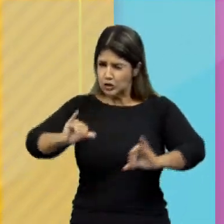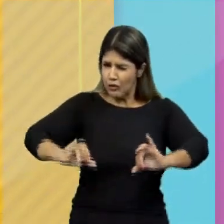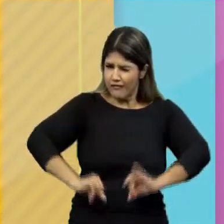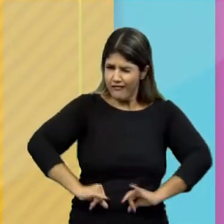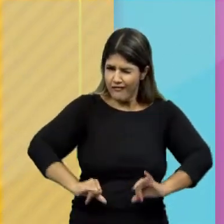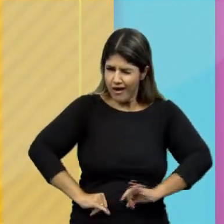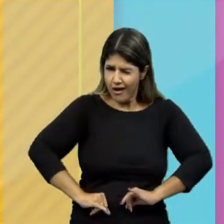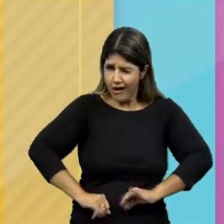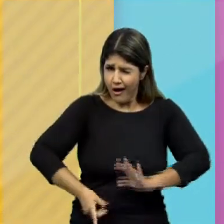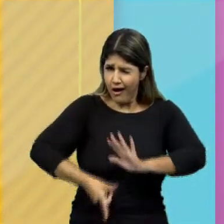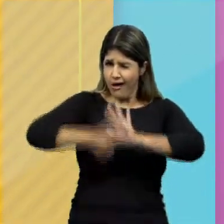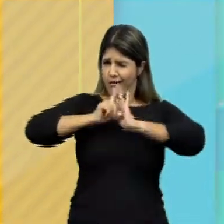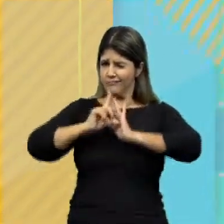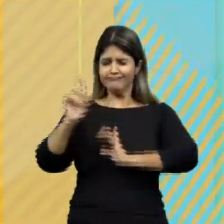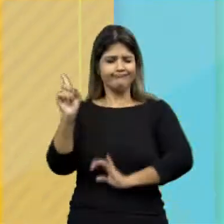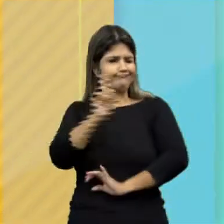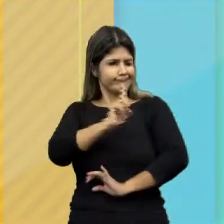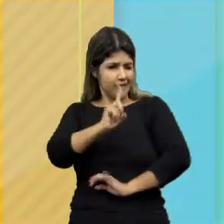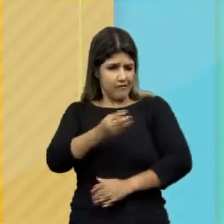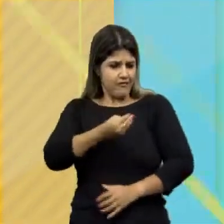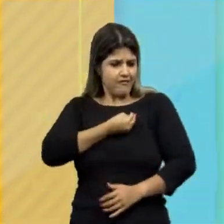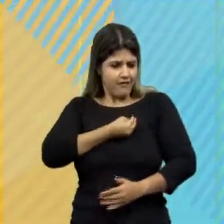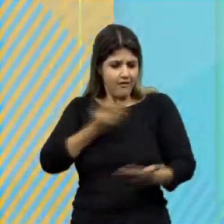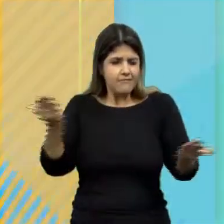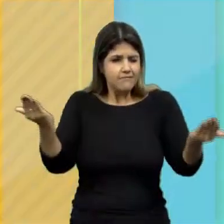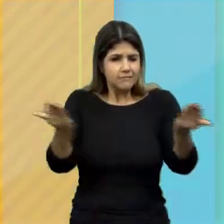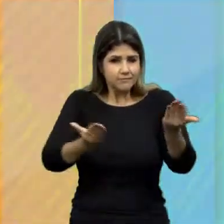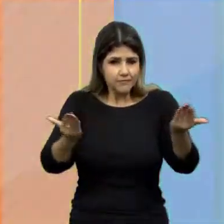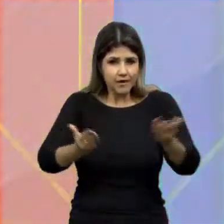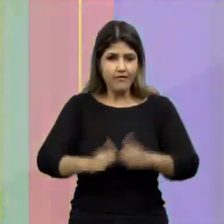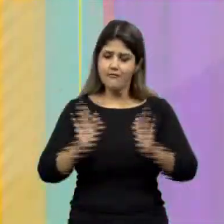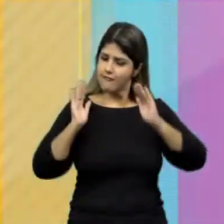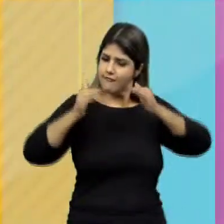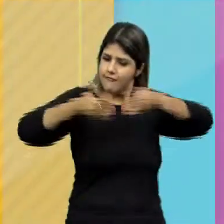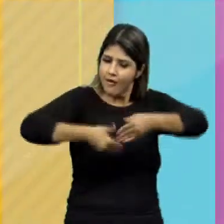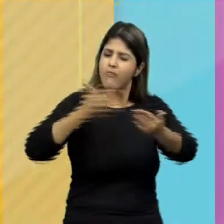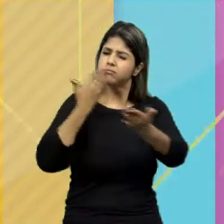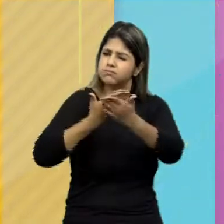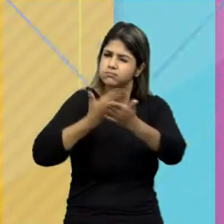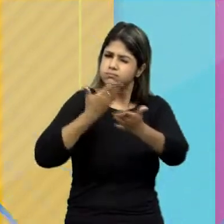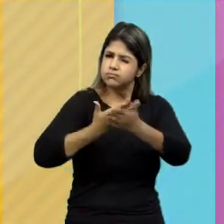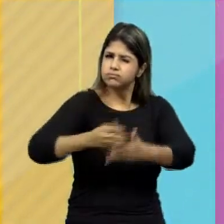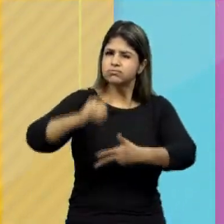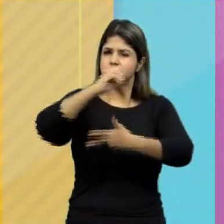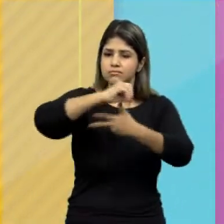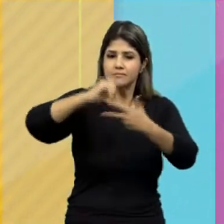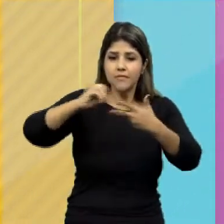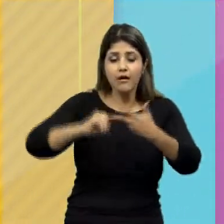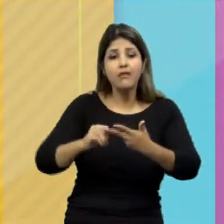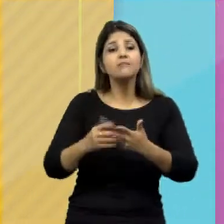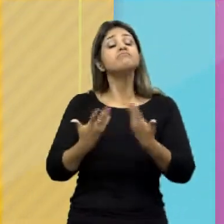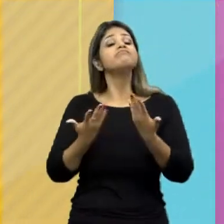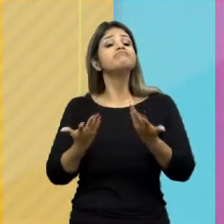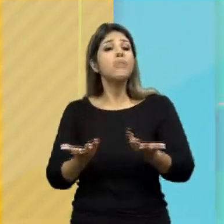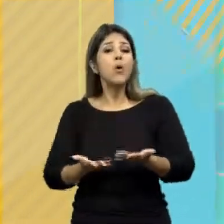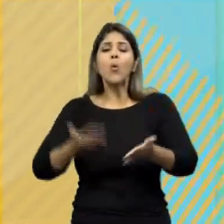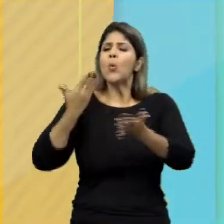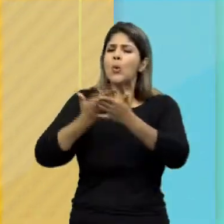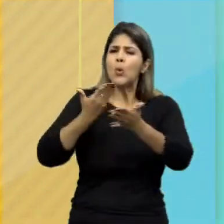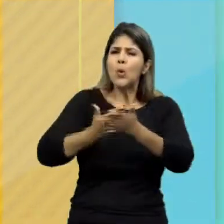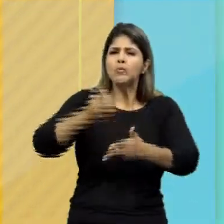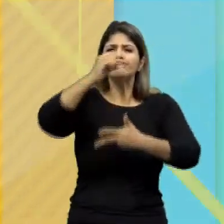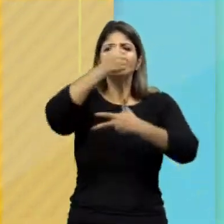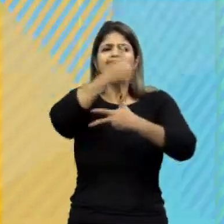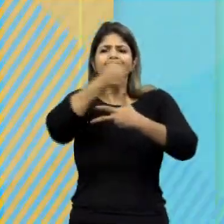Nada de sofrer por algo que ainda não aconteceu. Vamos viver o hoje, ou seja, focar na preparação para o Enem, beleza? É o seguinte,